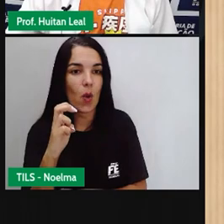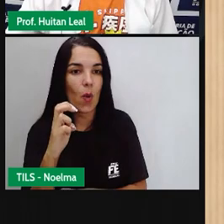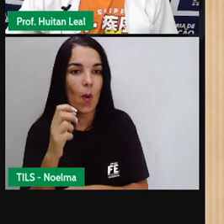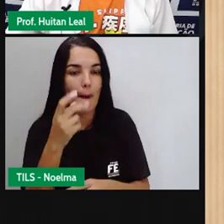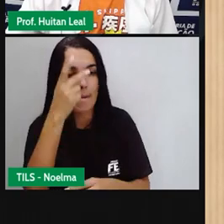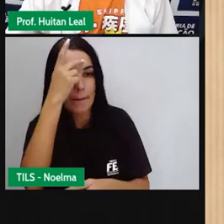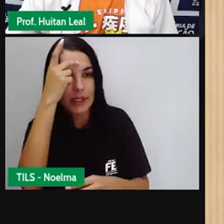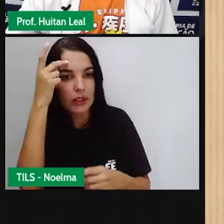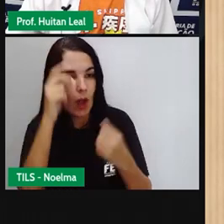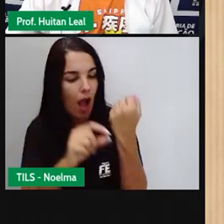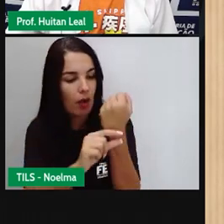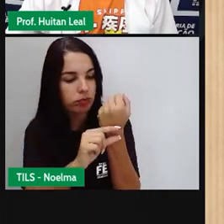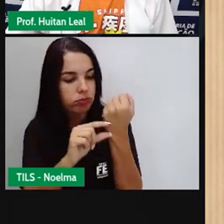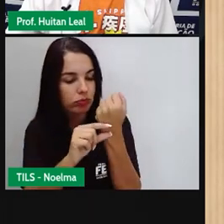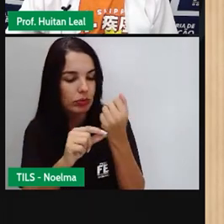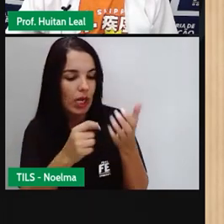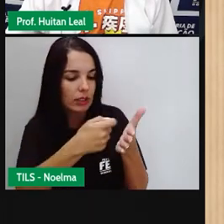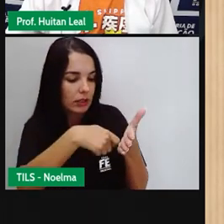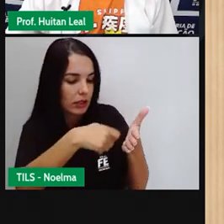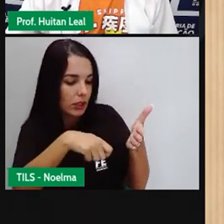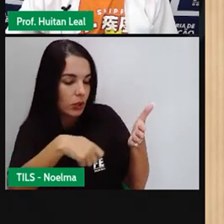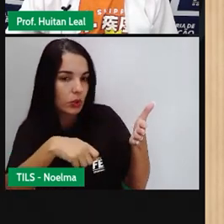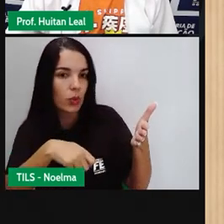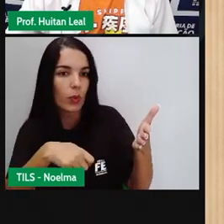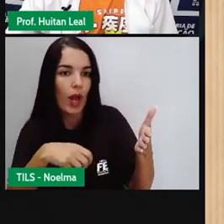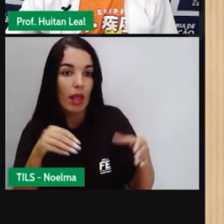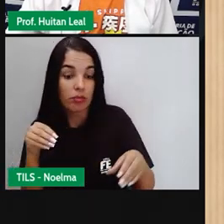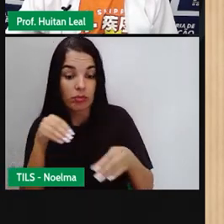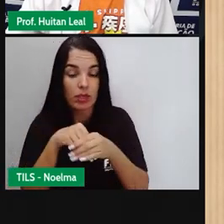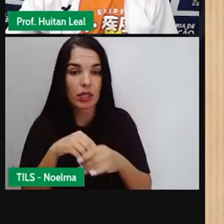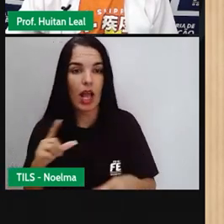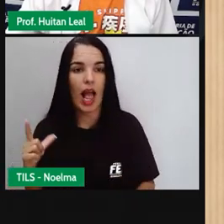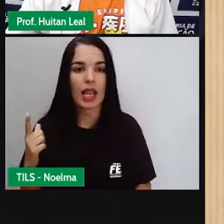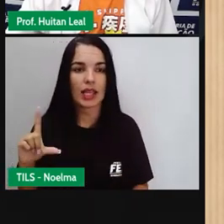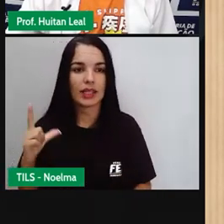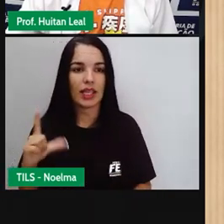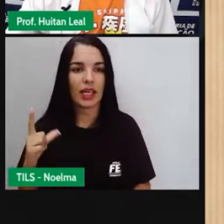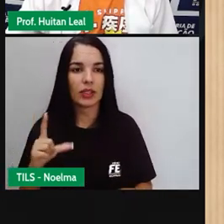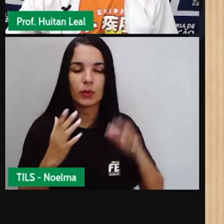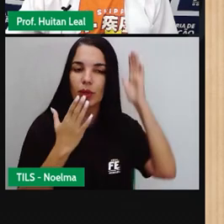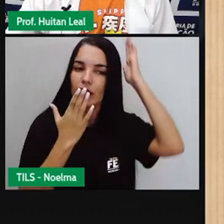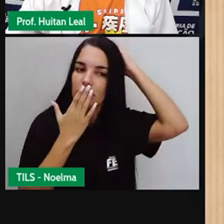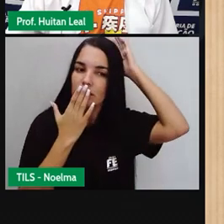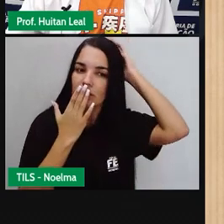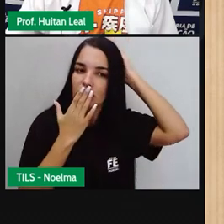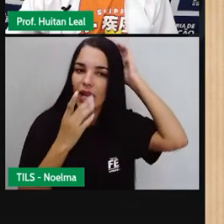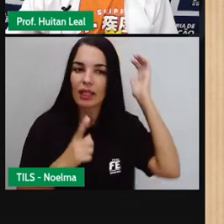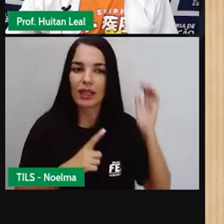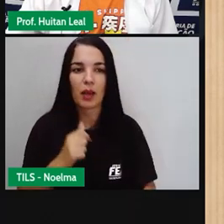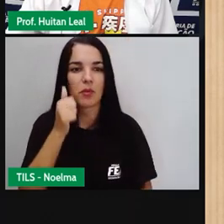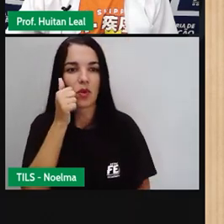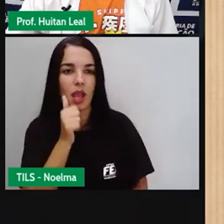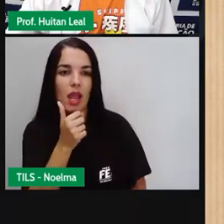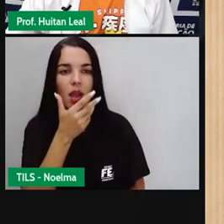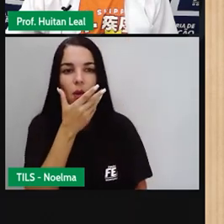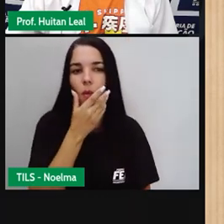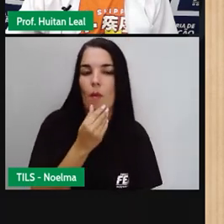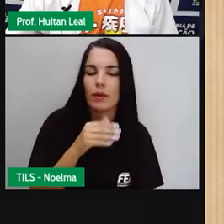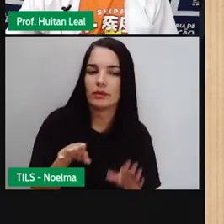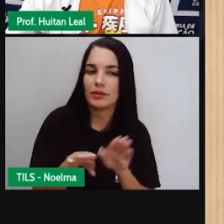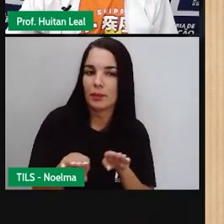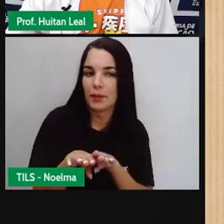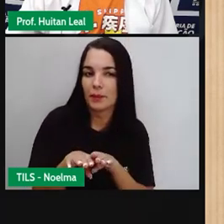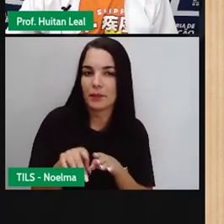âmbito, no ambiente da literatura indígena. São autores e autoras. Então,